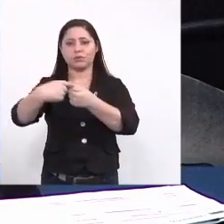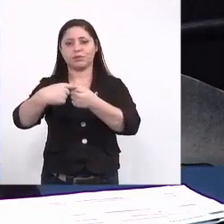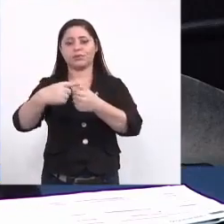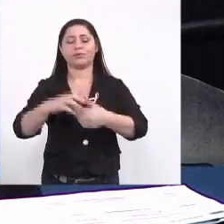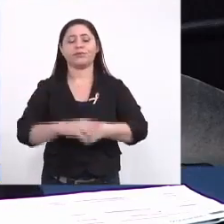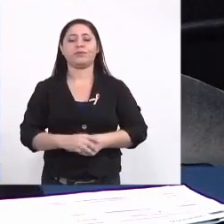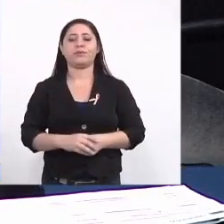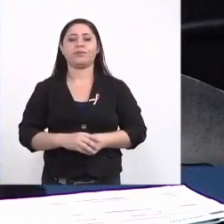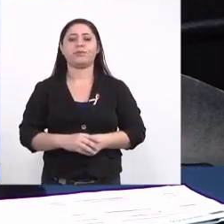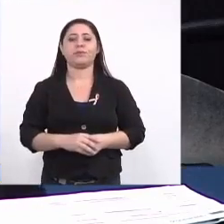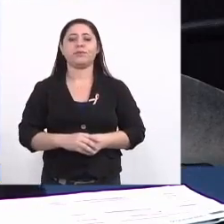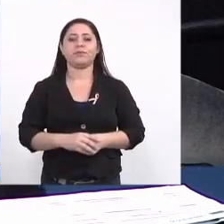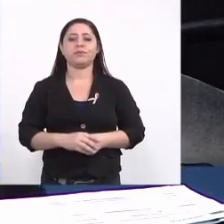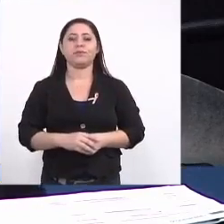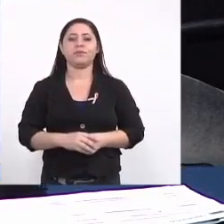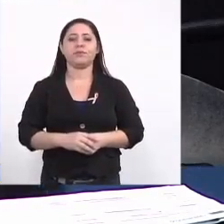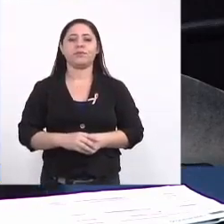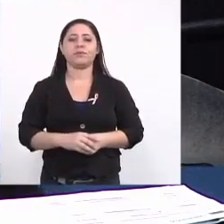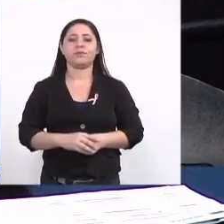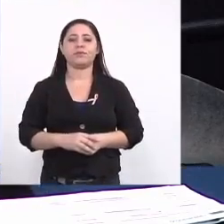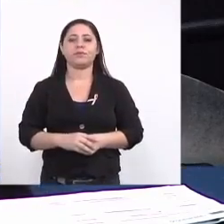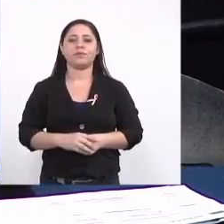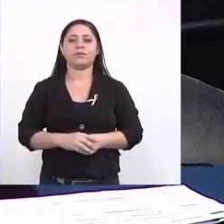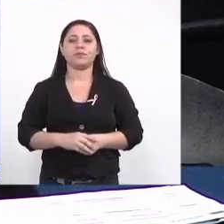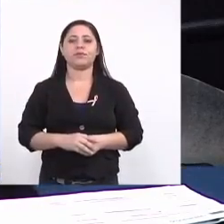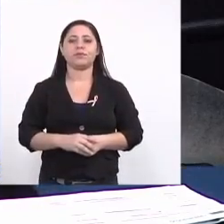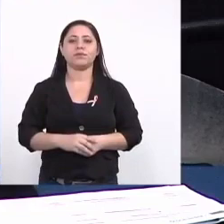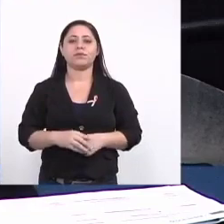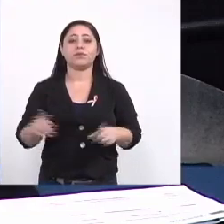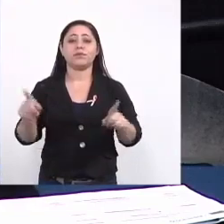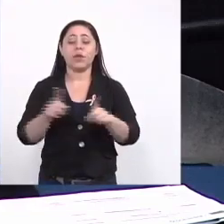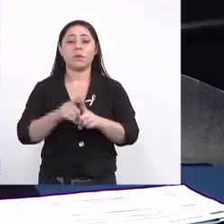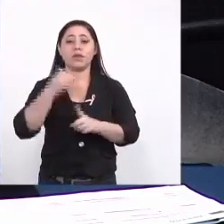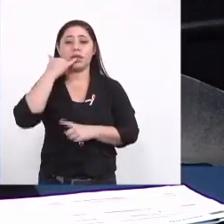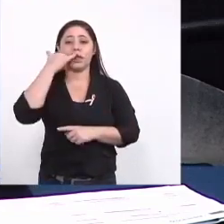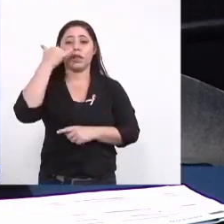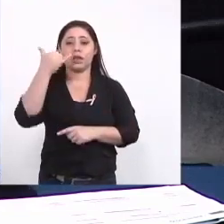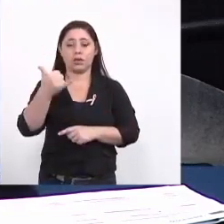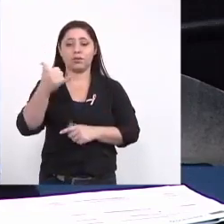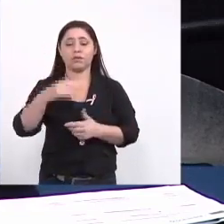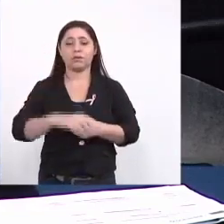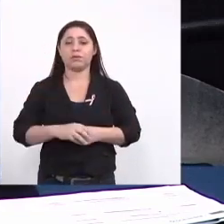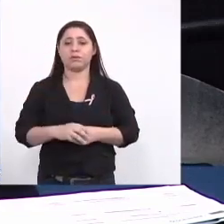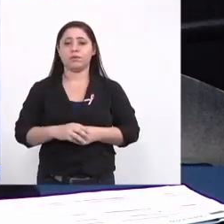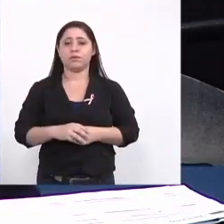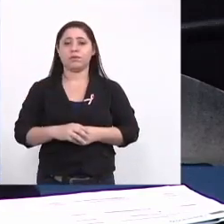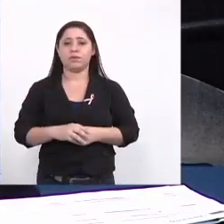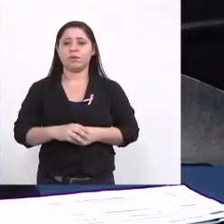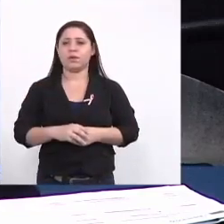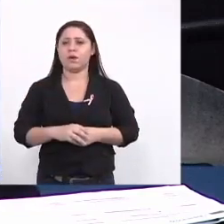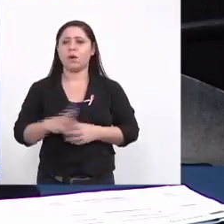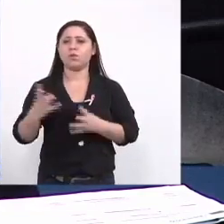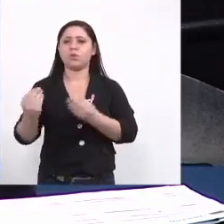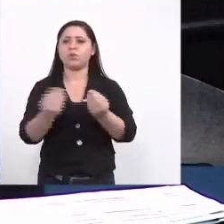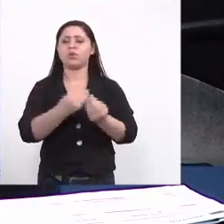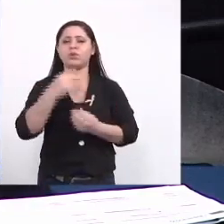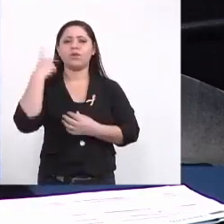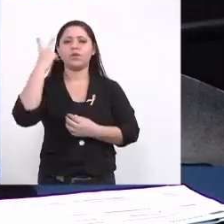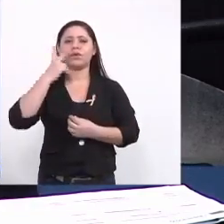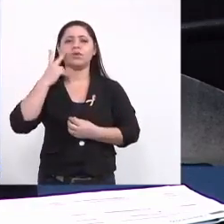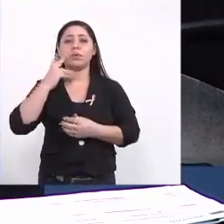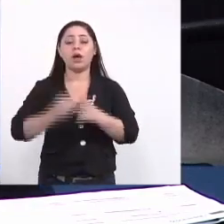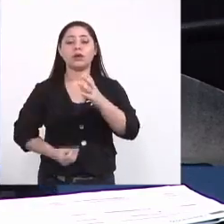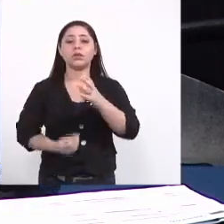né e estamos também telefonando para vários vereadores para